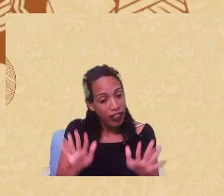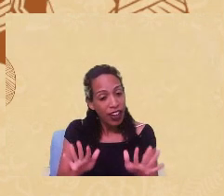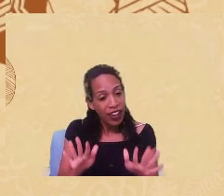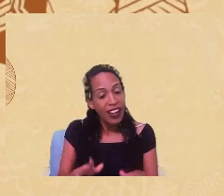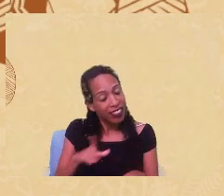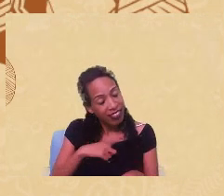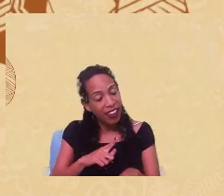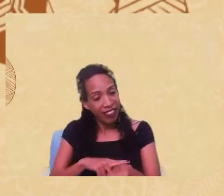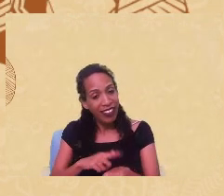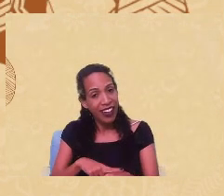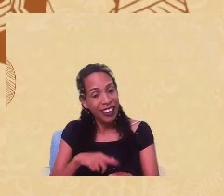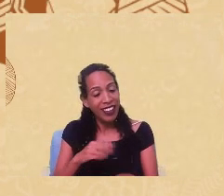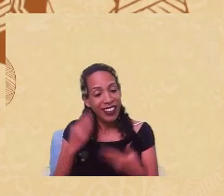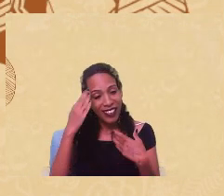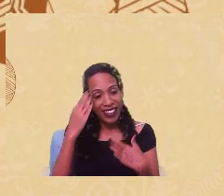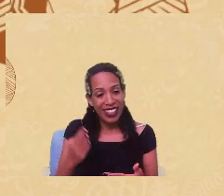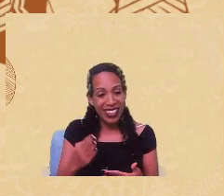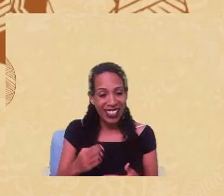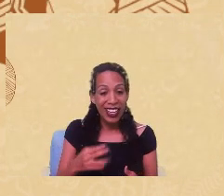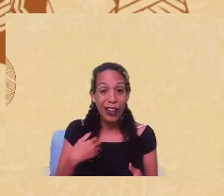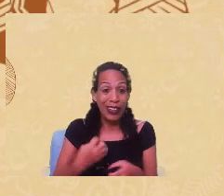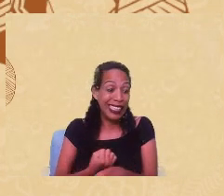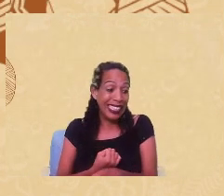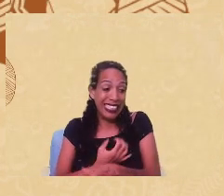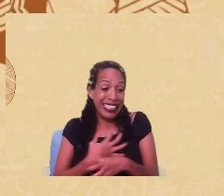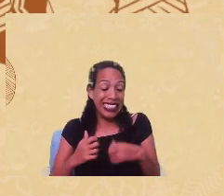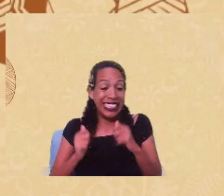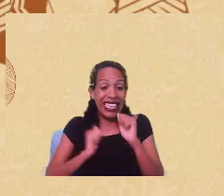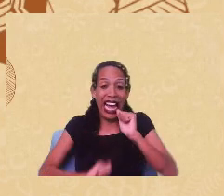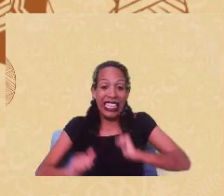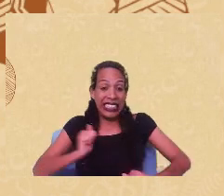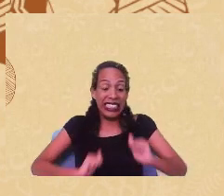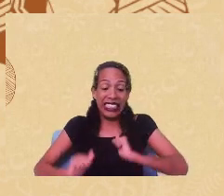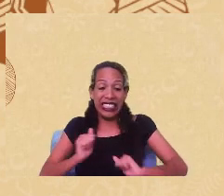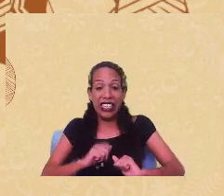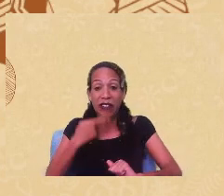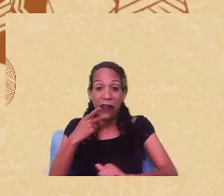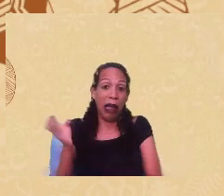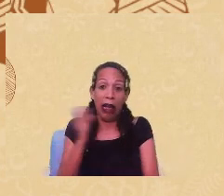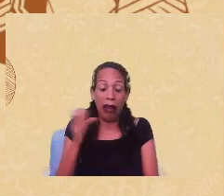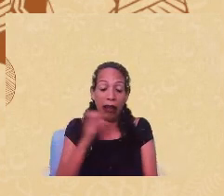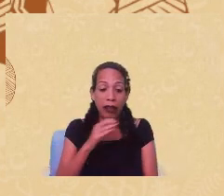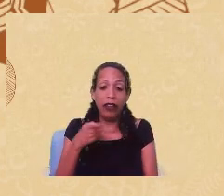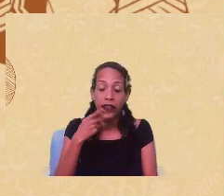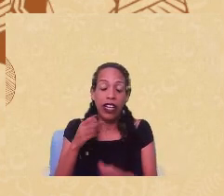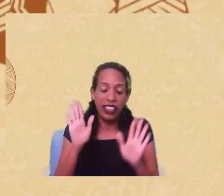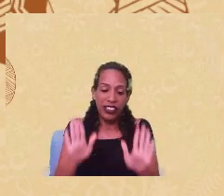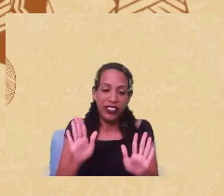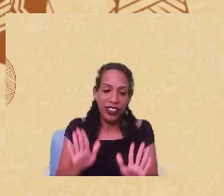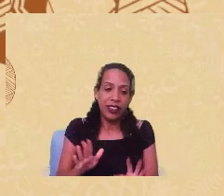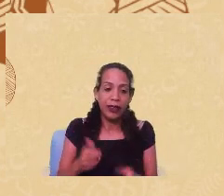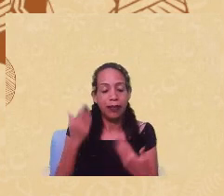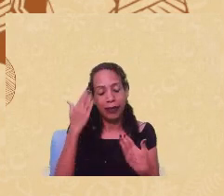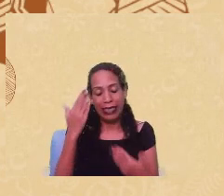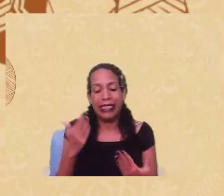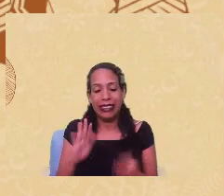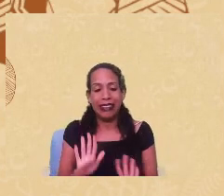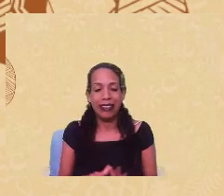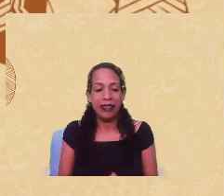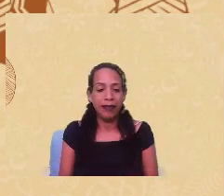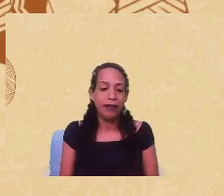obrigada, é porque eu fico muito ansiosa e acabo falando disparado, né, mas vou tentar falar um pouco mais devagar. Obrigada, Eliane. Obrigada, Paula.